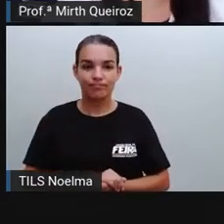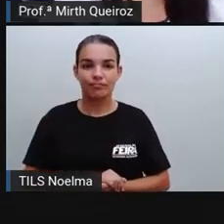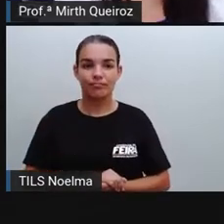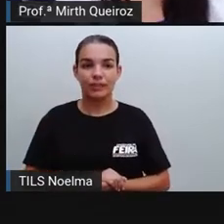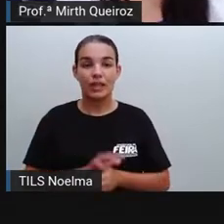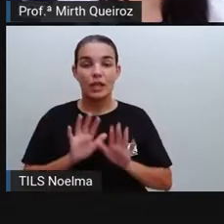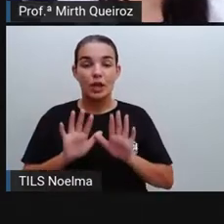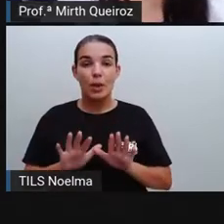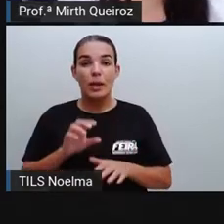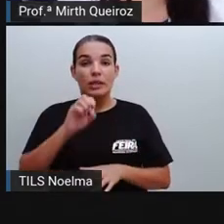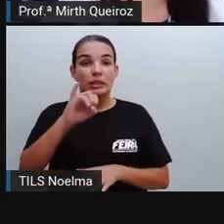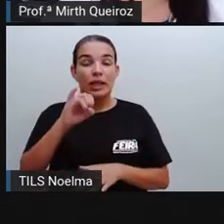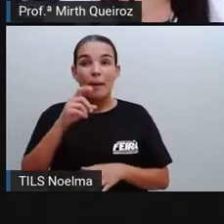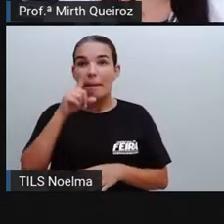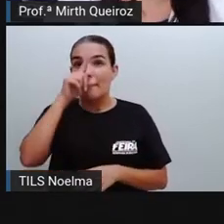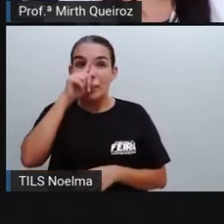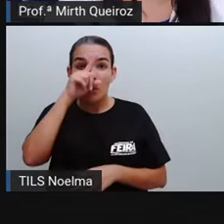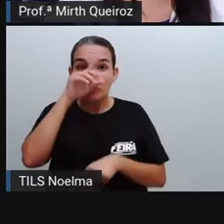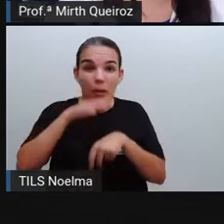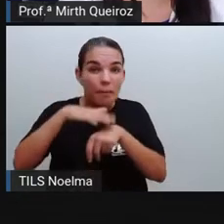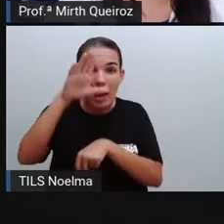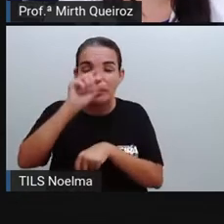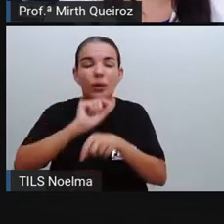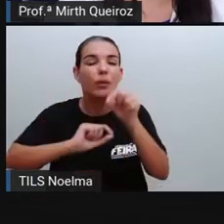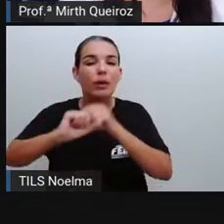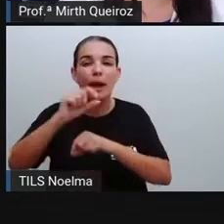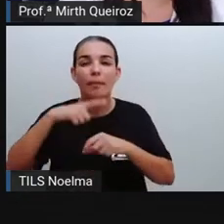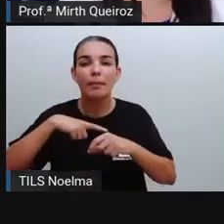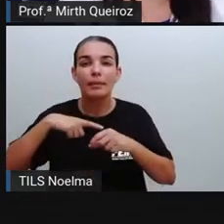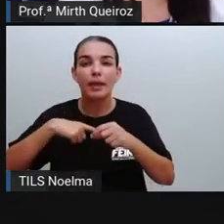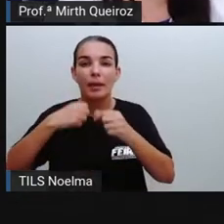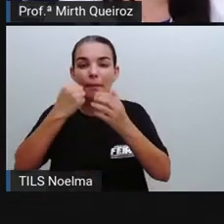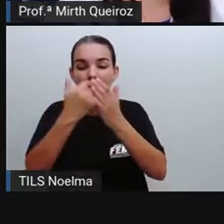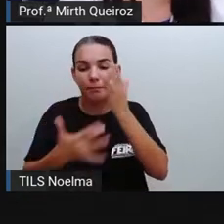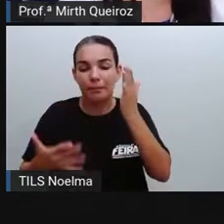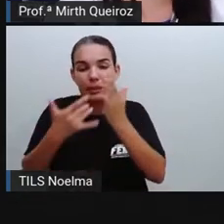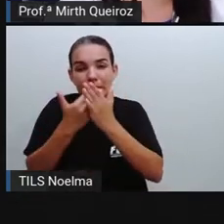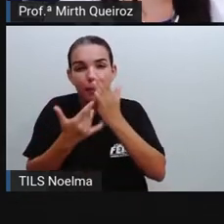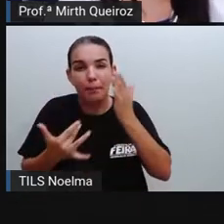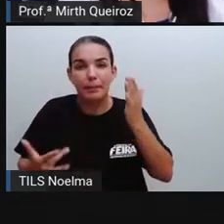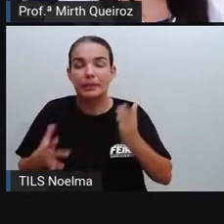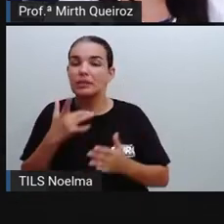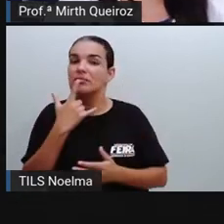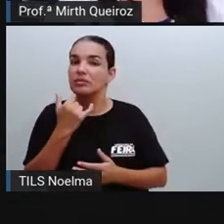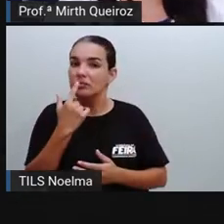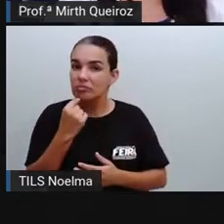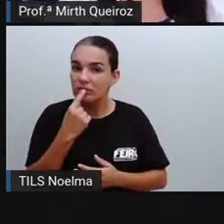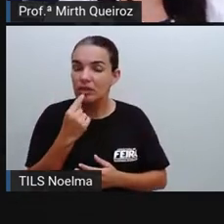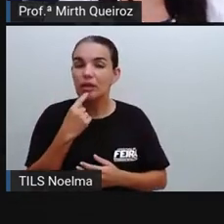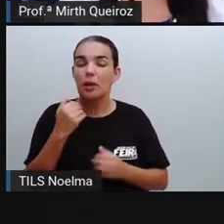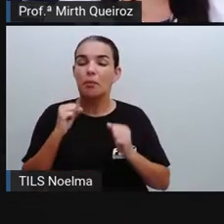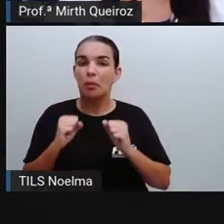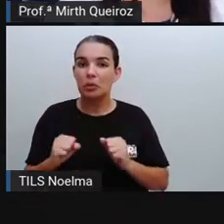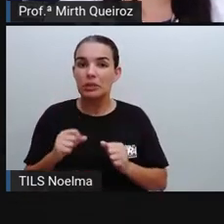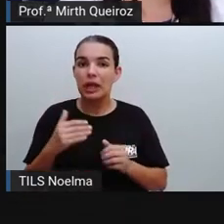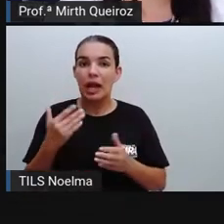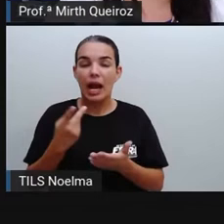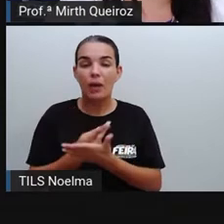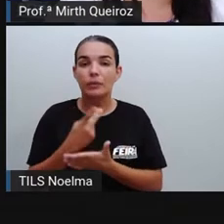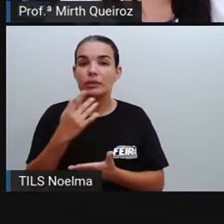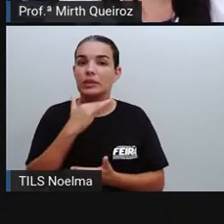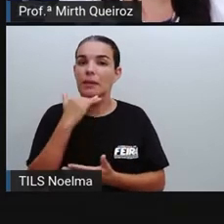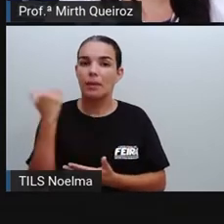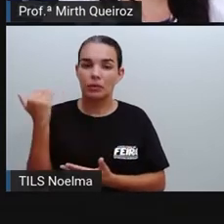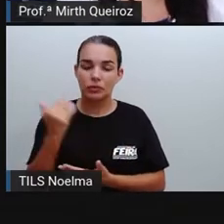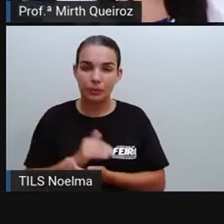certo? E em casos mais graves ainda, essa dengue, ela pode provocar hemorragias que podem levar a pessoa até a